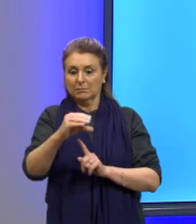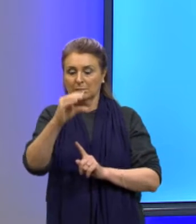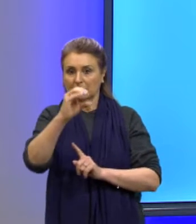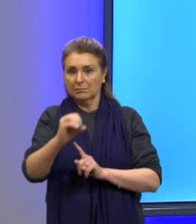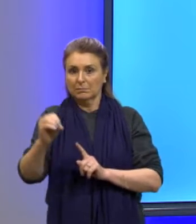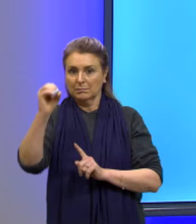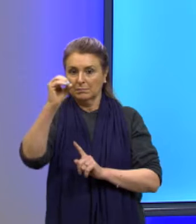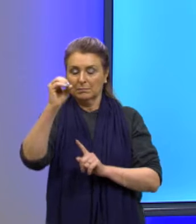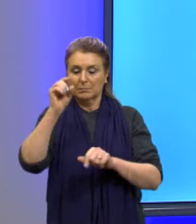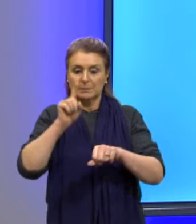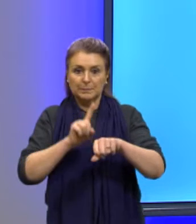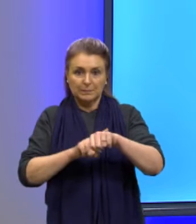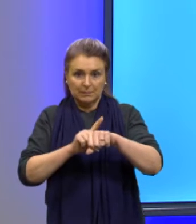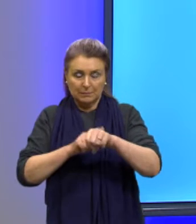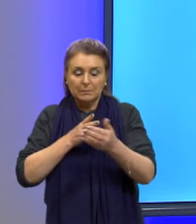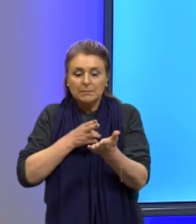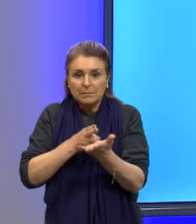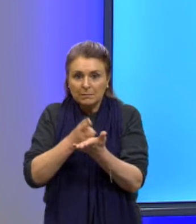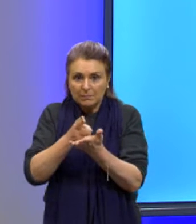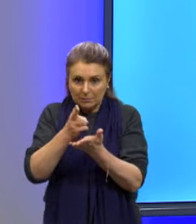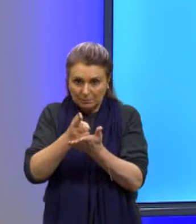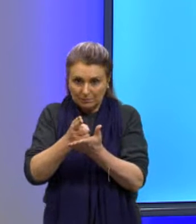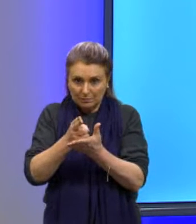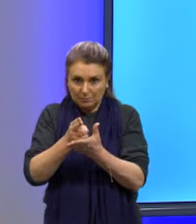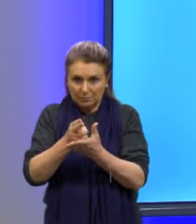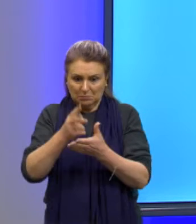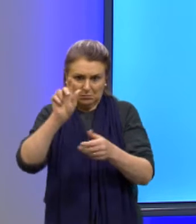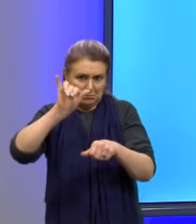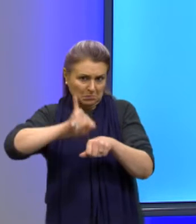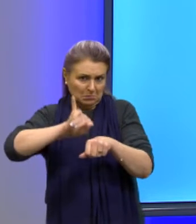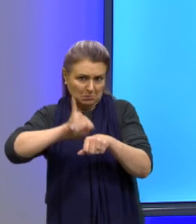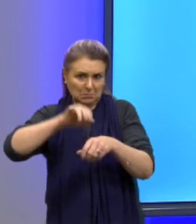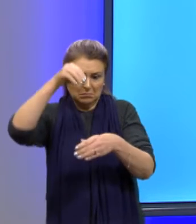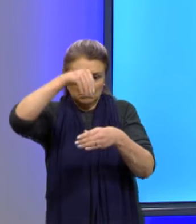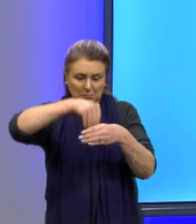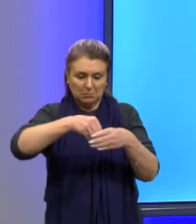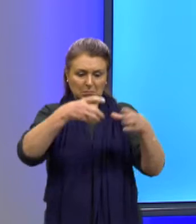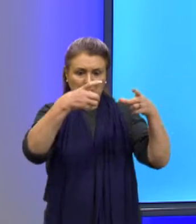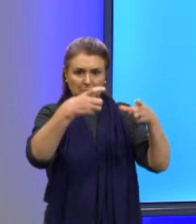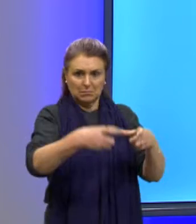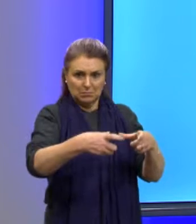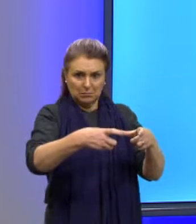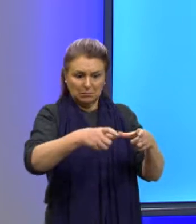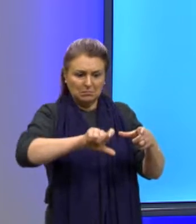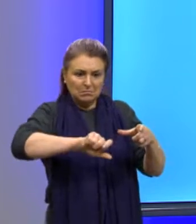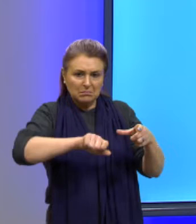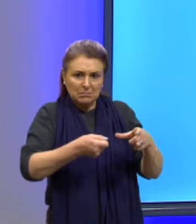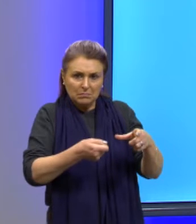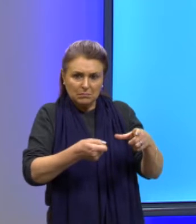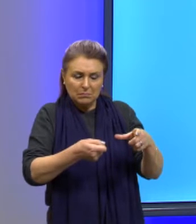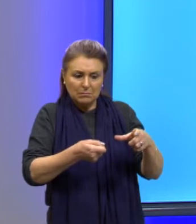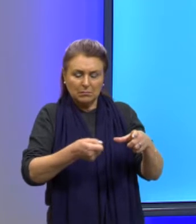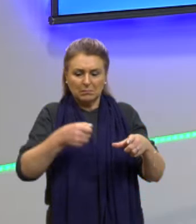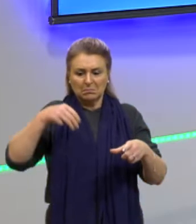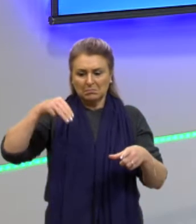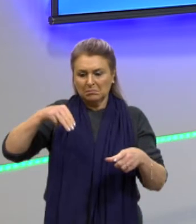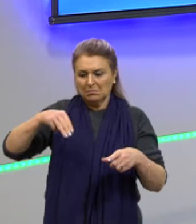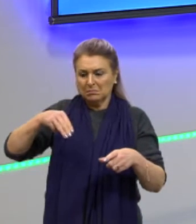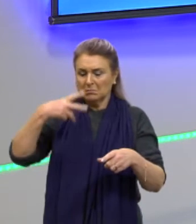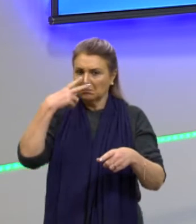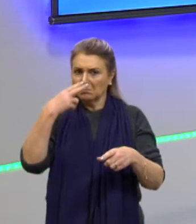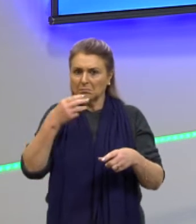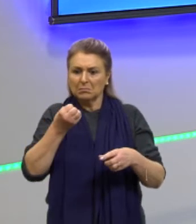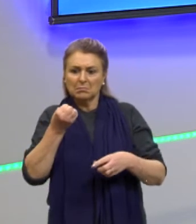O tempo de permanência dessa peça no forno é em minutos igual a quanto? Essa é a pergunta da questão.